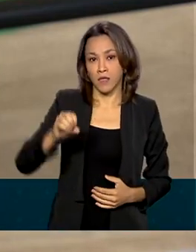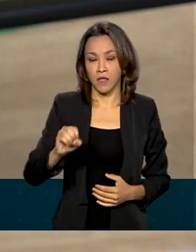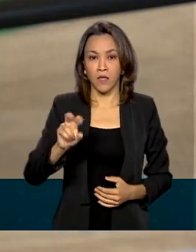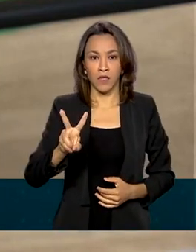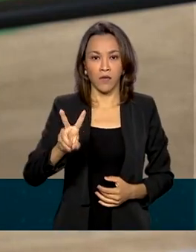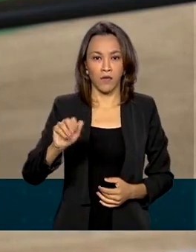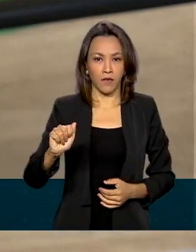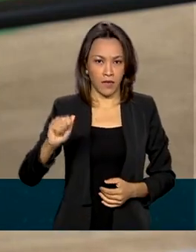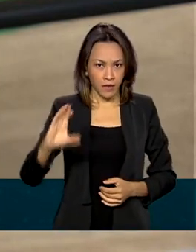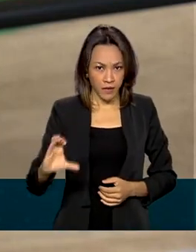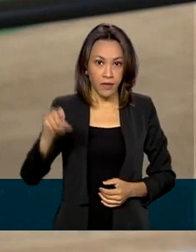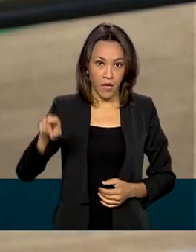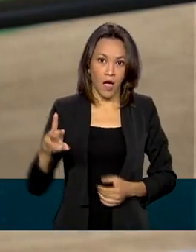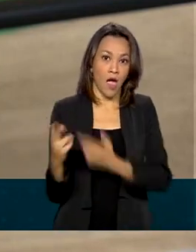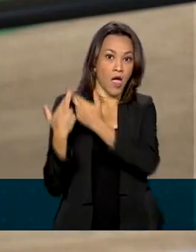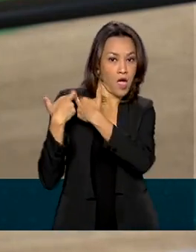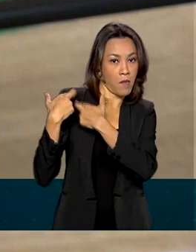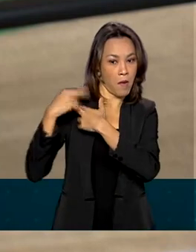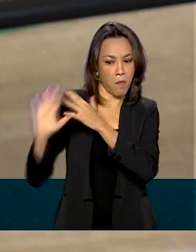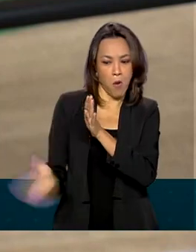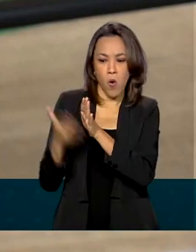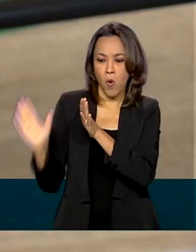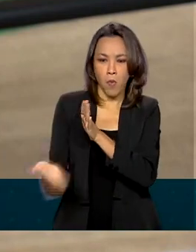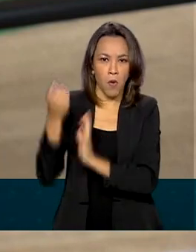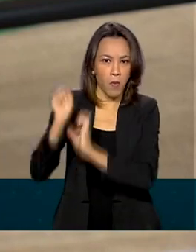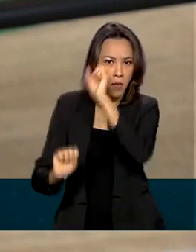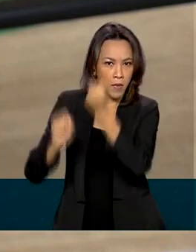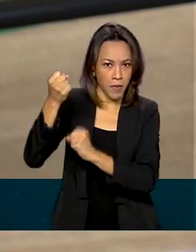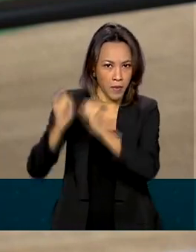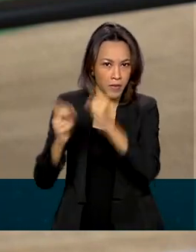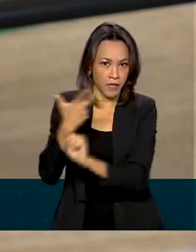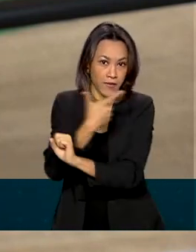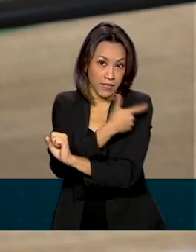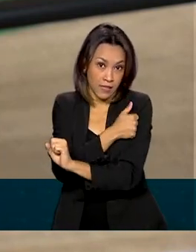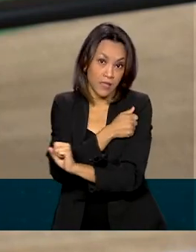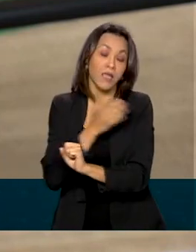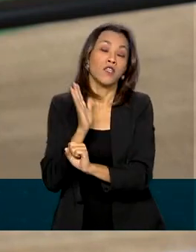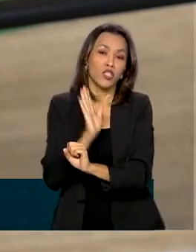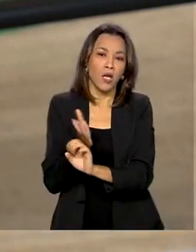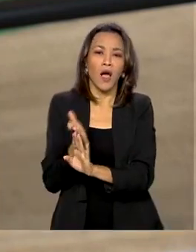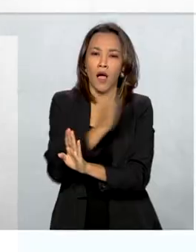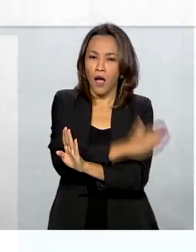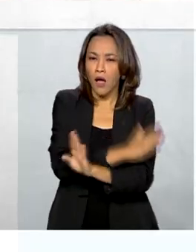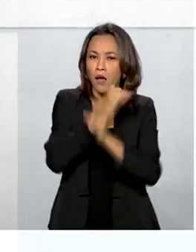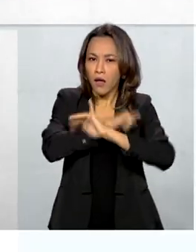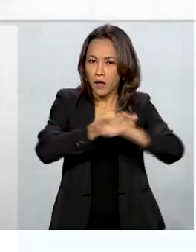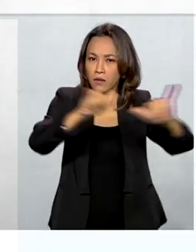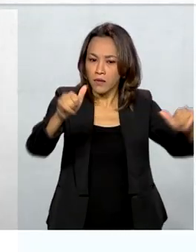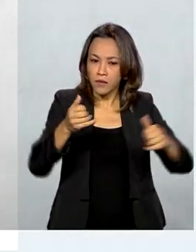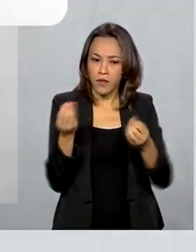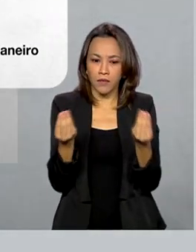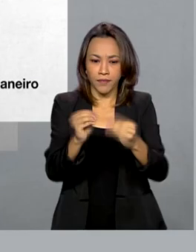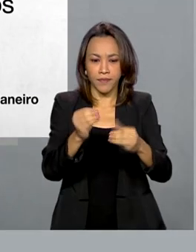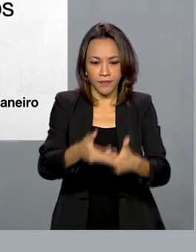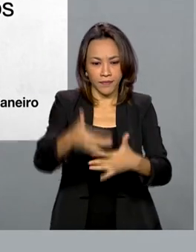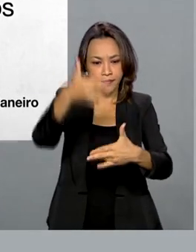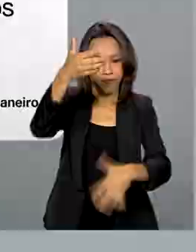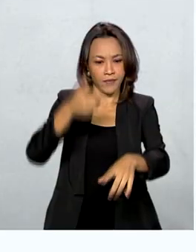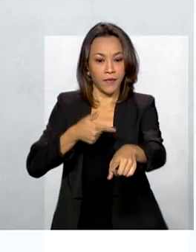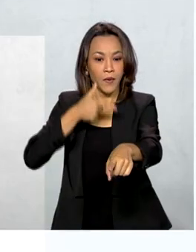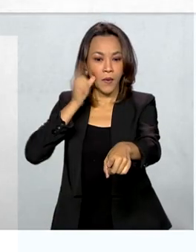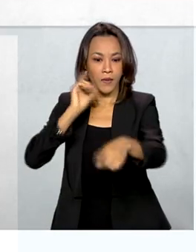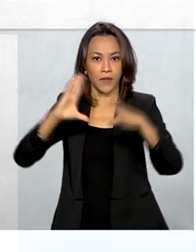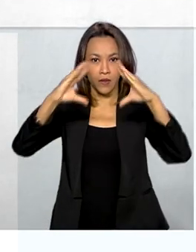das vacinas. Bem, esse anúncio, inclusive, foi feito pelo presidente Jair Bolsonaro pelo Twitter na noite de ontem.